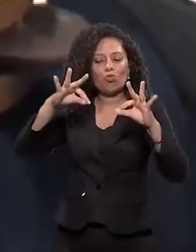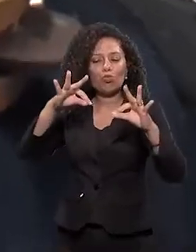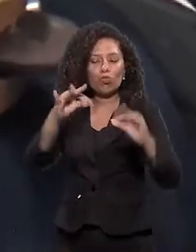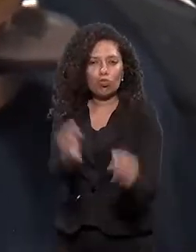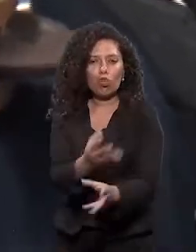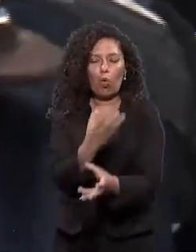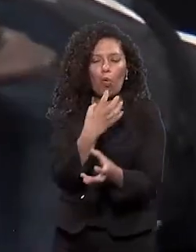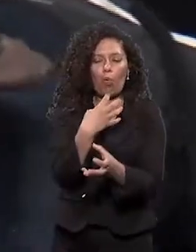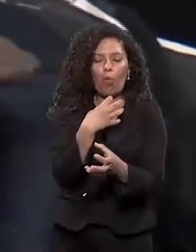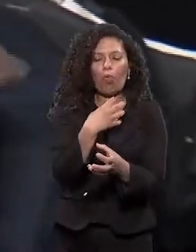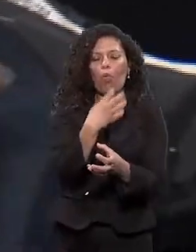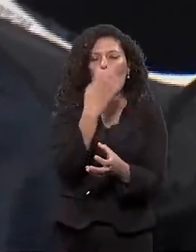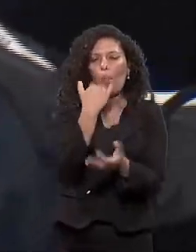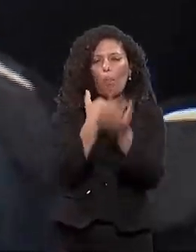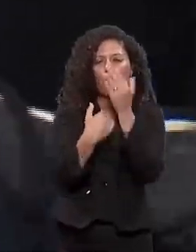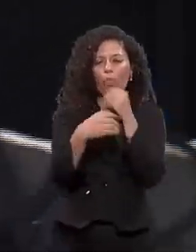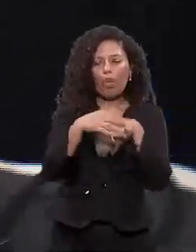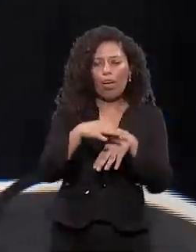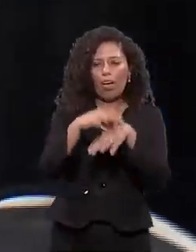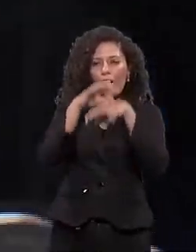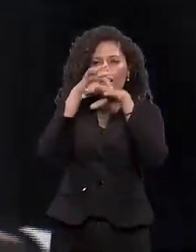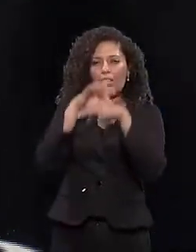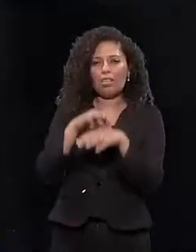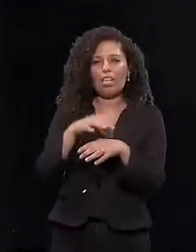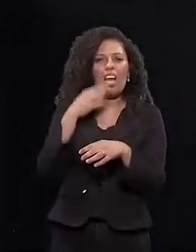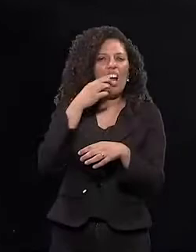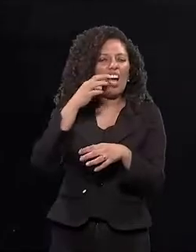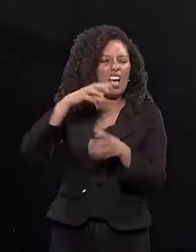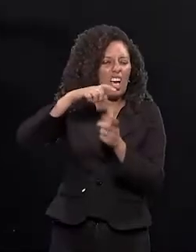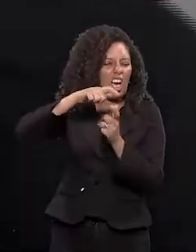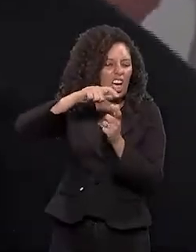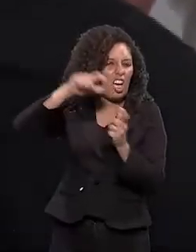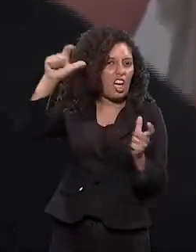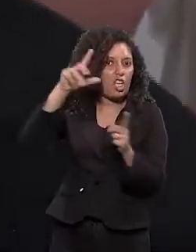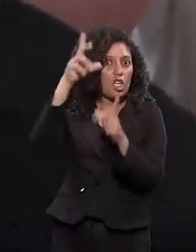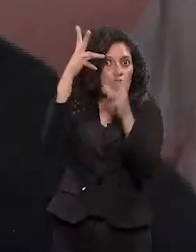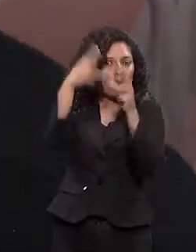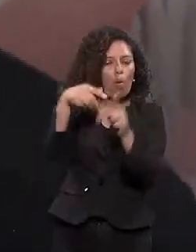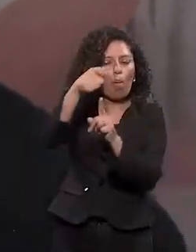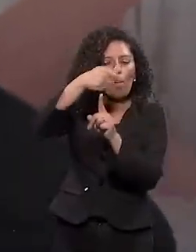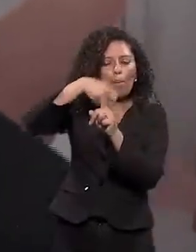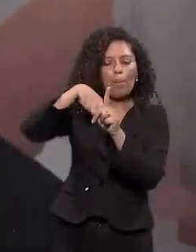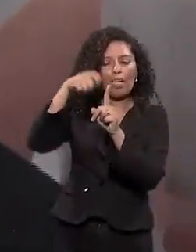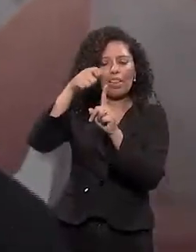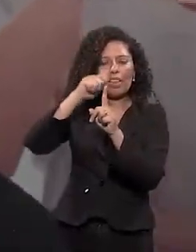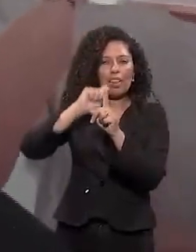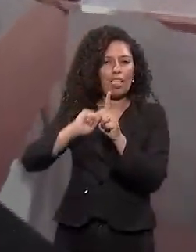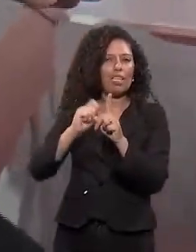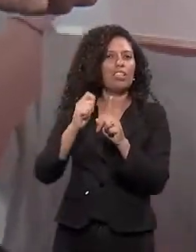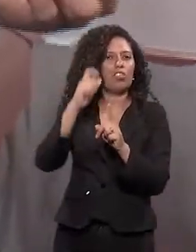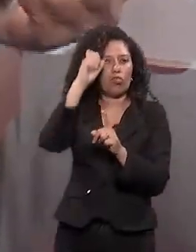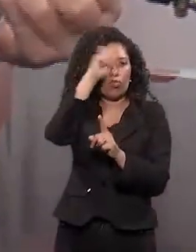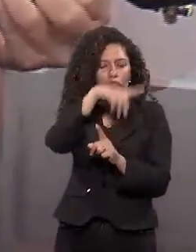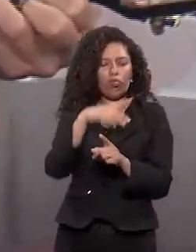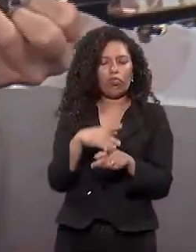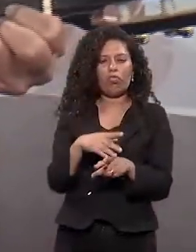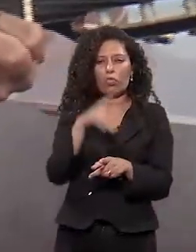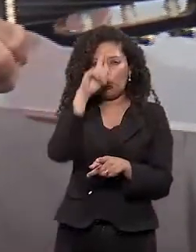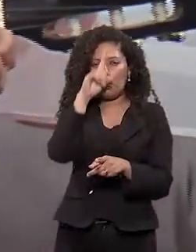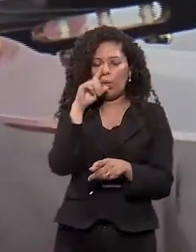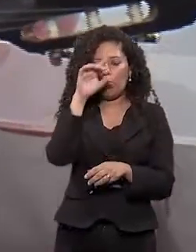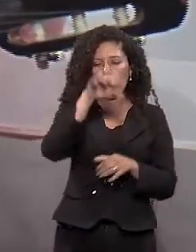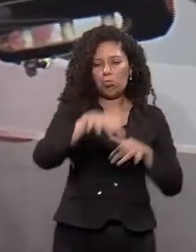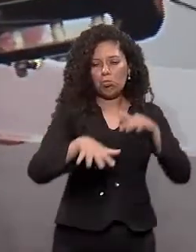carnívoros O Tem dentes do tamanho de uma banana Tem garras pequenas e afiadas Quando ele anda,